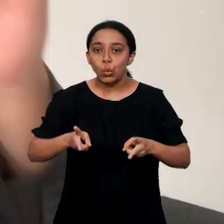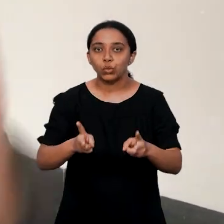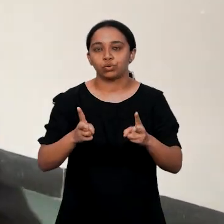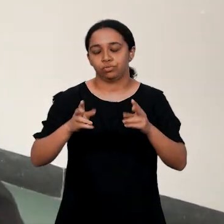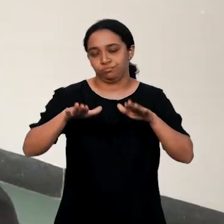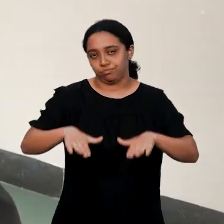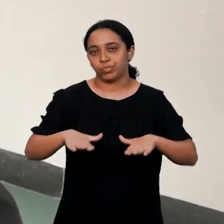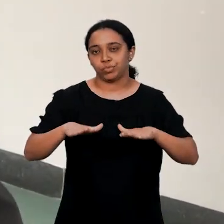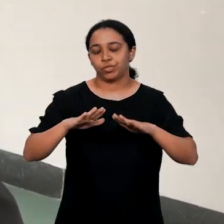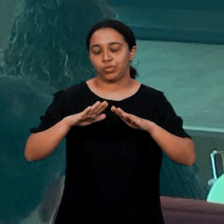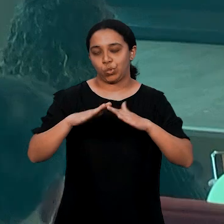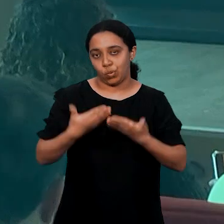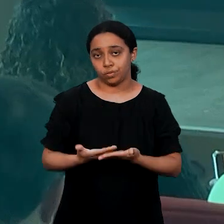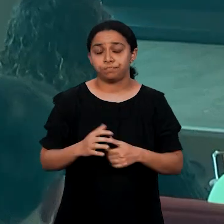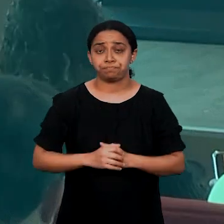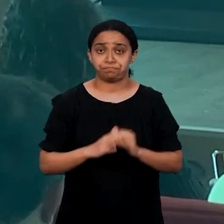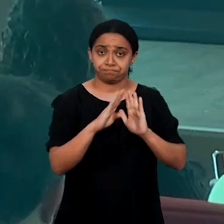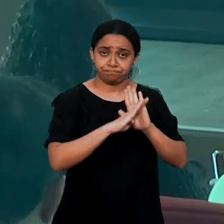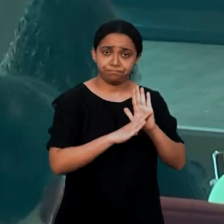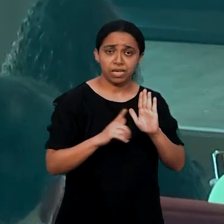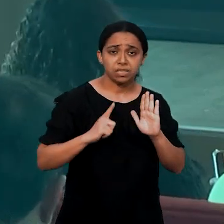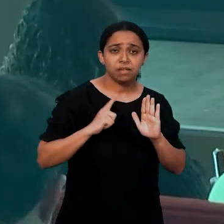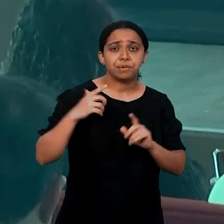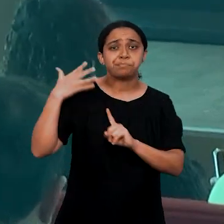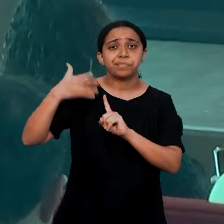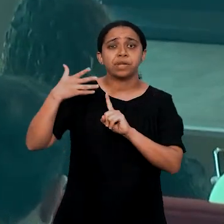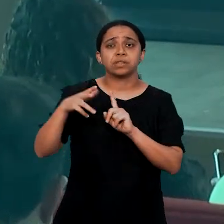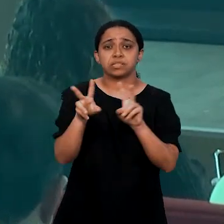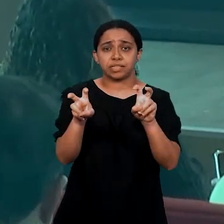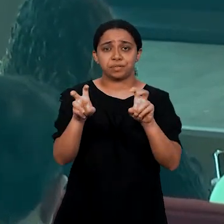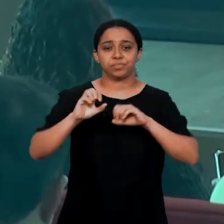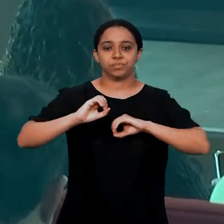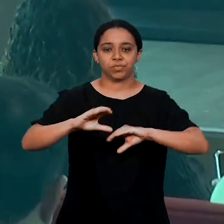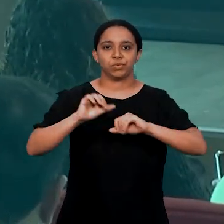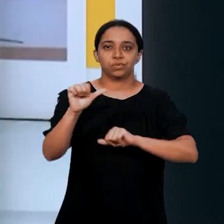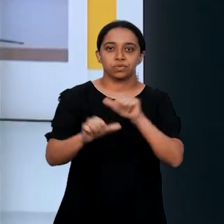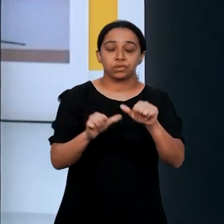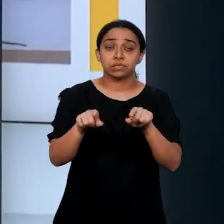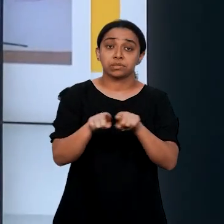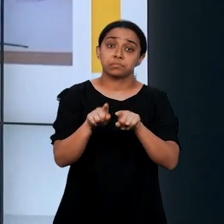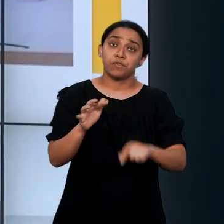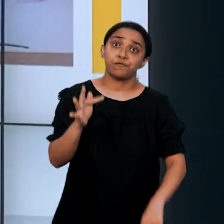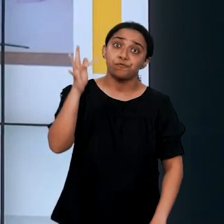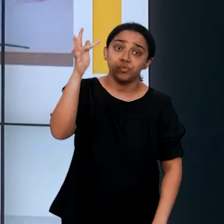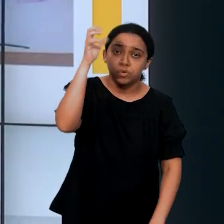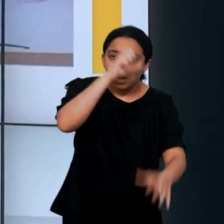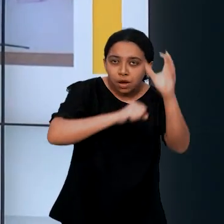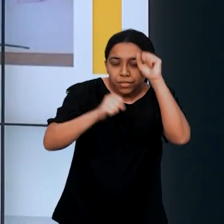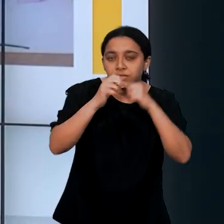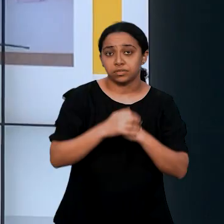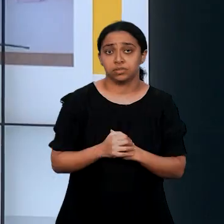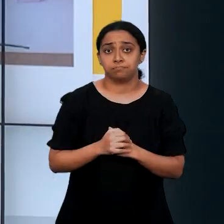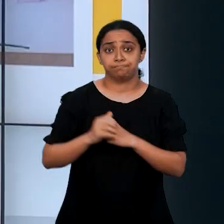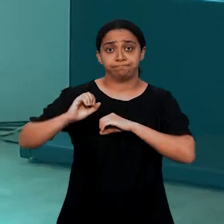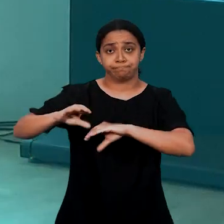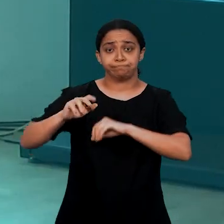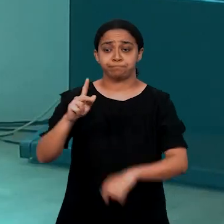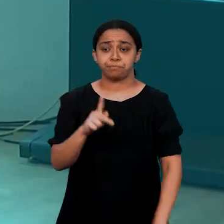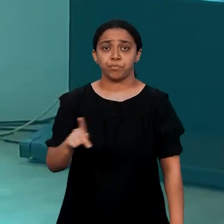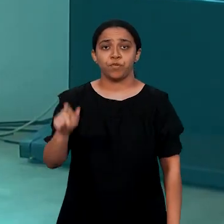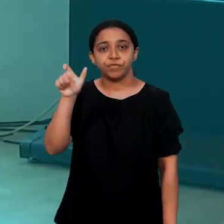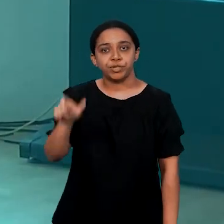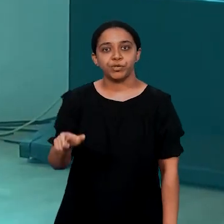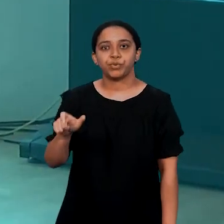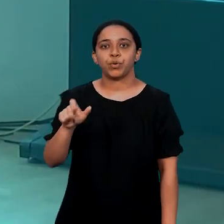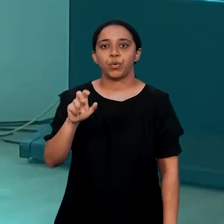poder se manter dentro dessa casa. A programação contou também com a palestra Educação Transformadora e o Futuro da Aprendizagem,